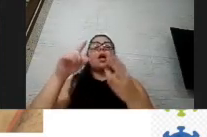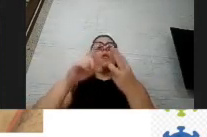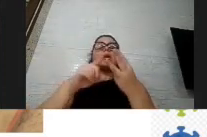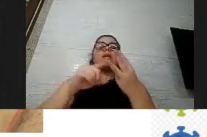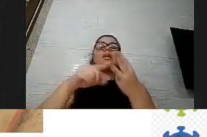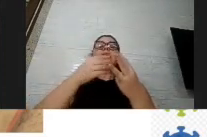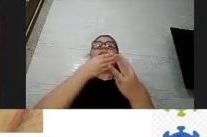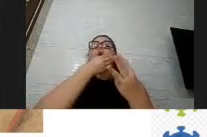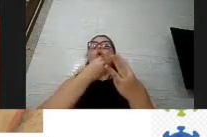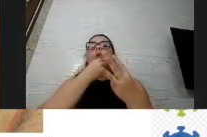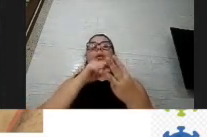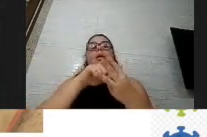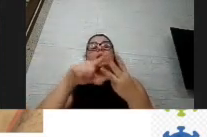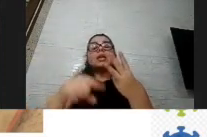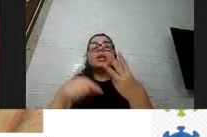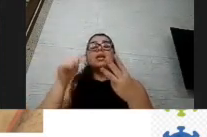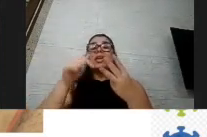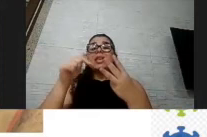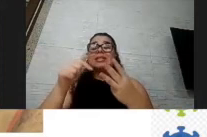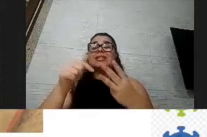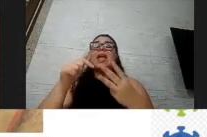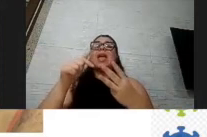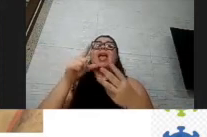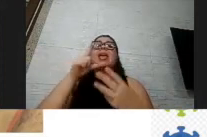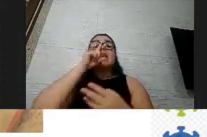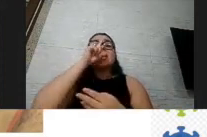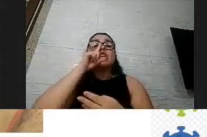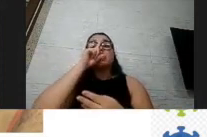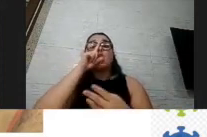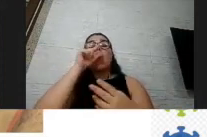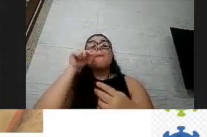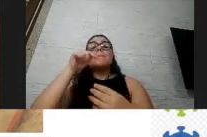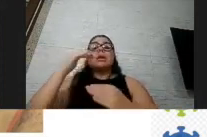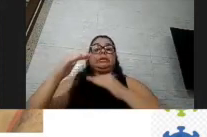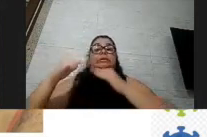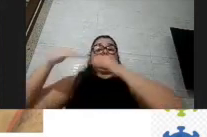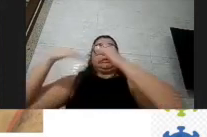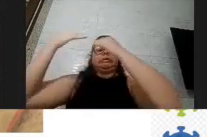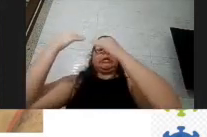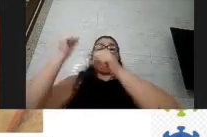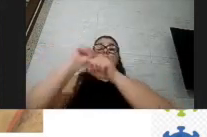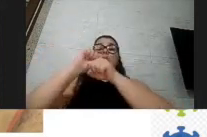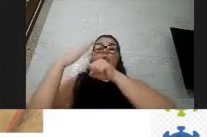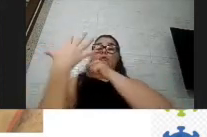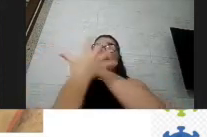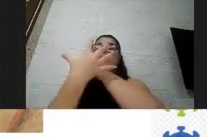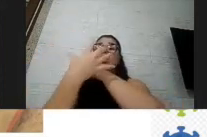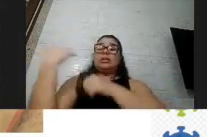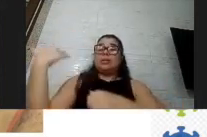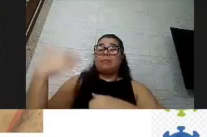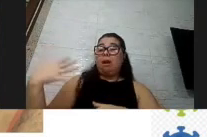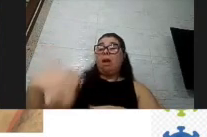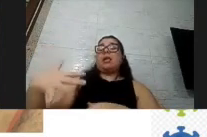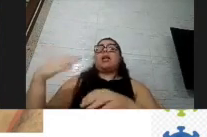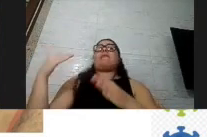foram os fatores de risco para evoluir com o quadro mais grave e mortalidade